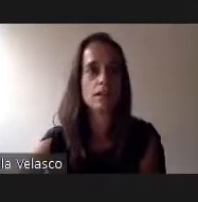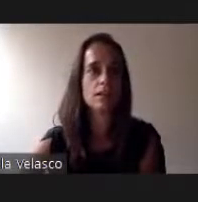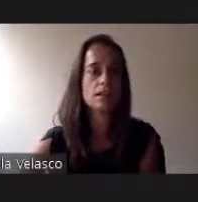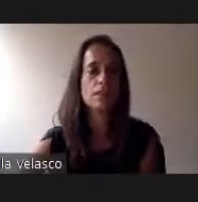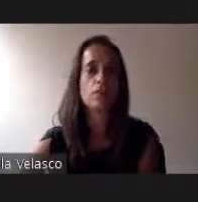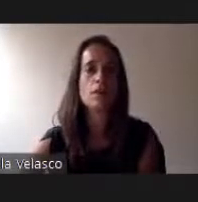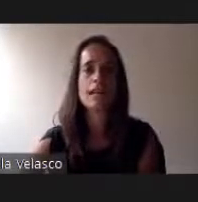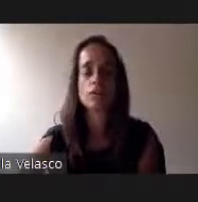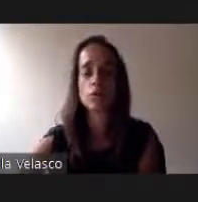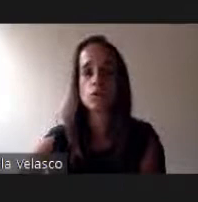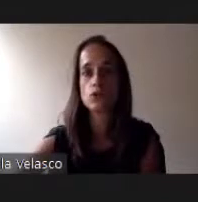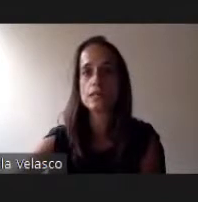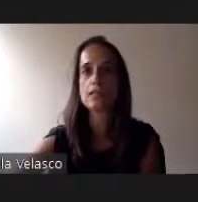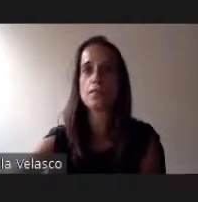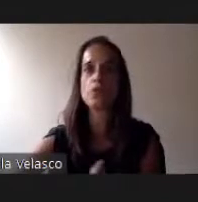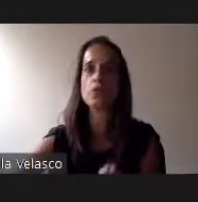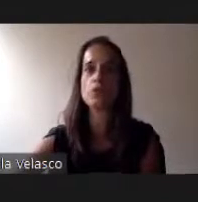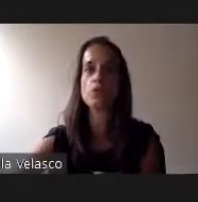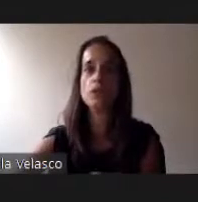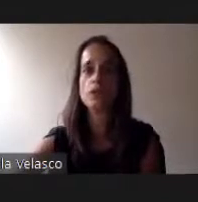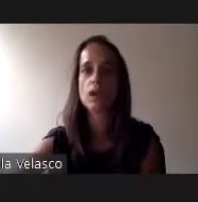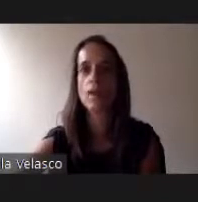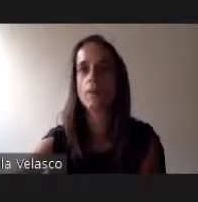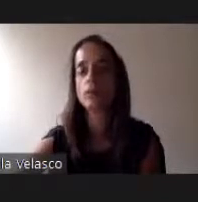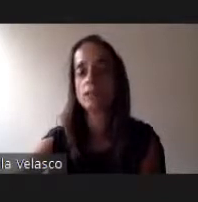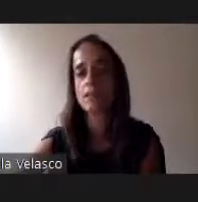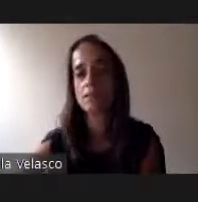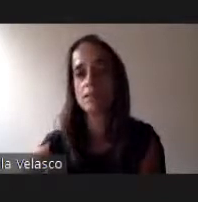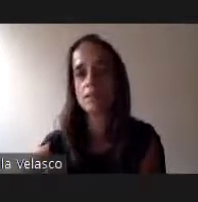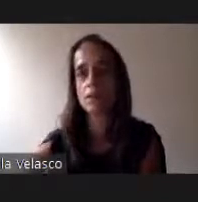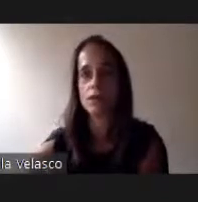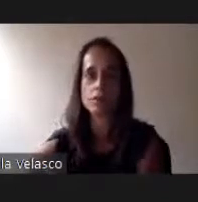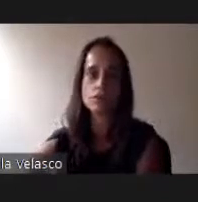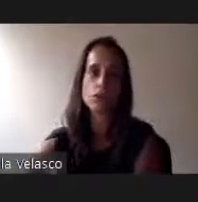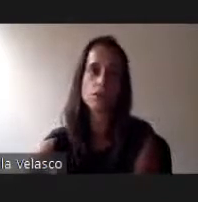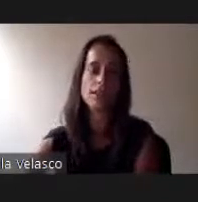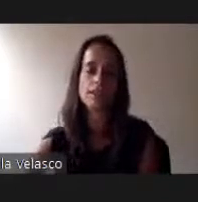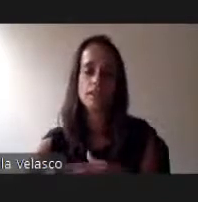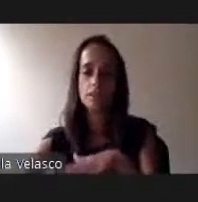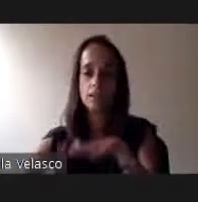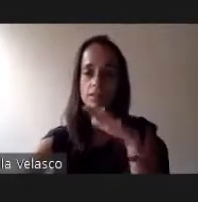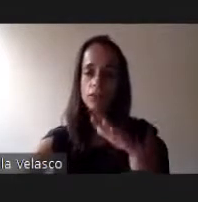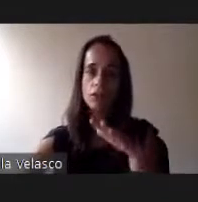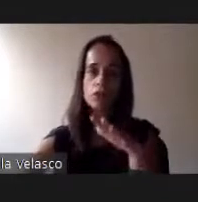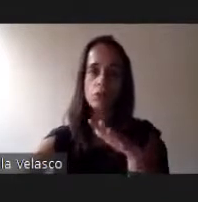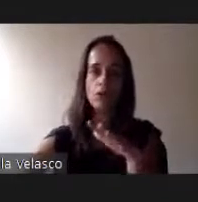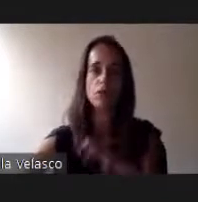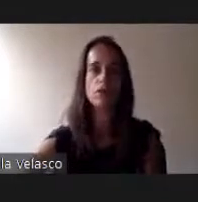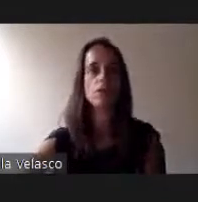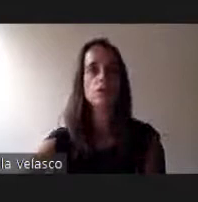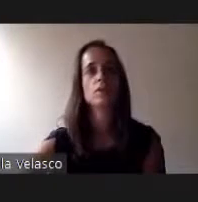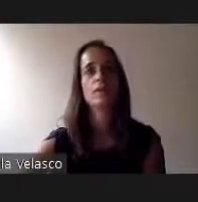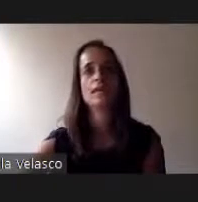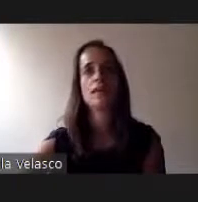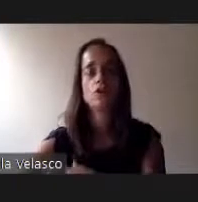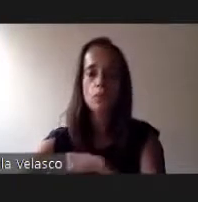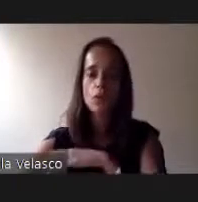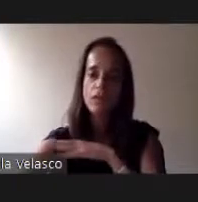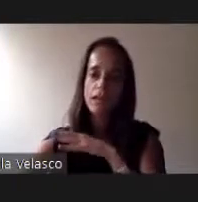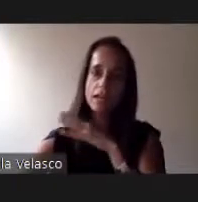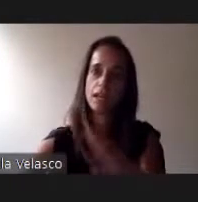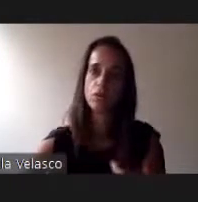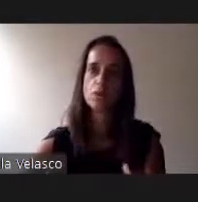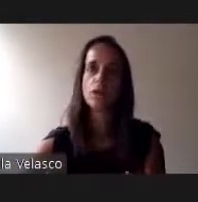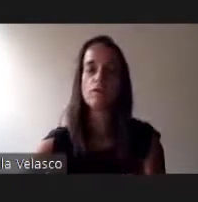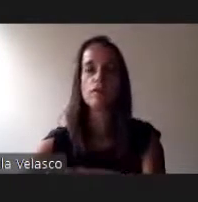natural. De esta forma a resolução do sistema constructivo apunta a estabelecer uma relação de distância com o suelo de maneira de não